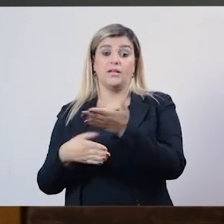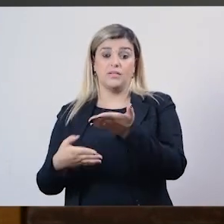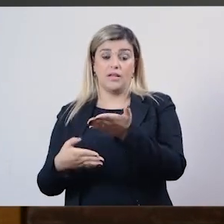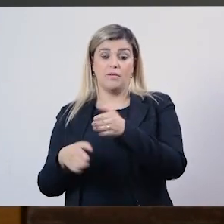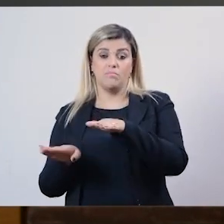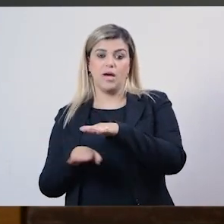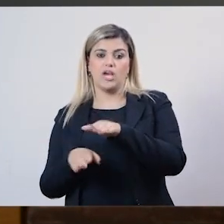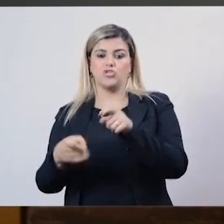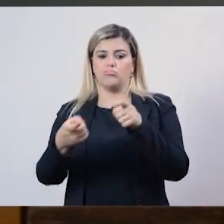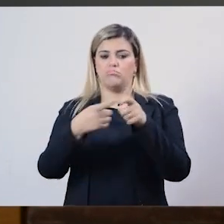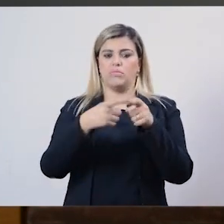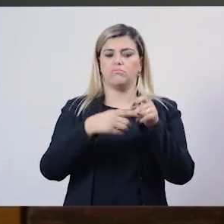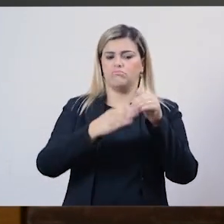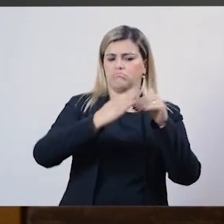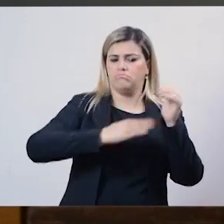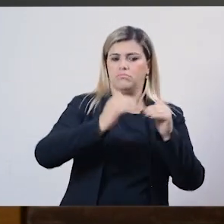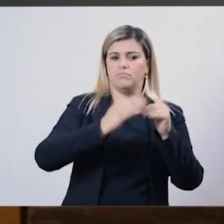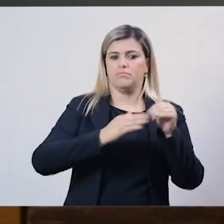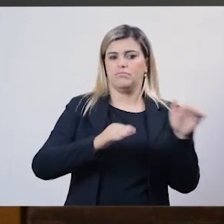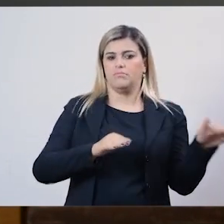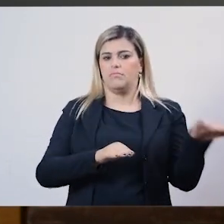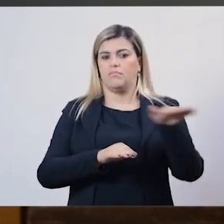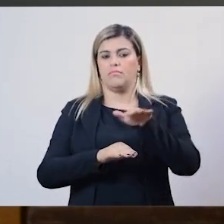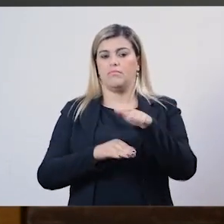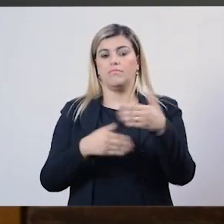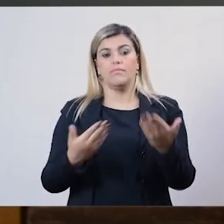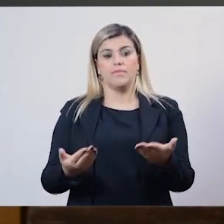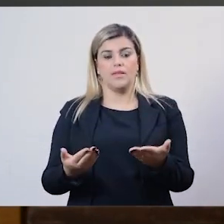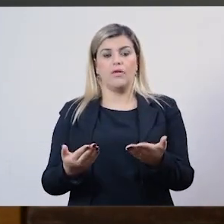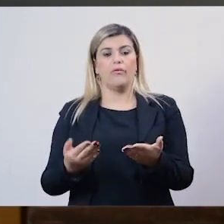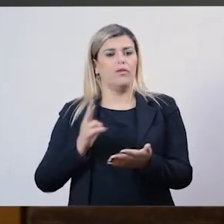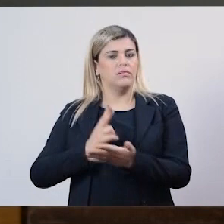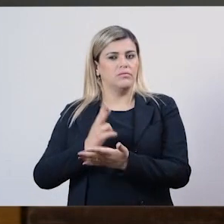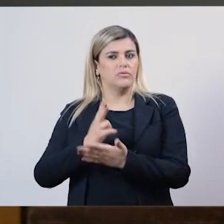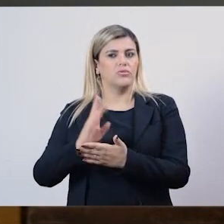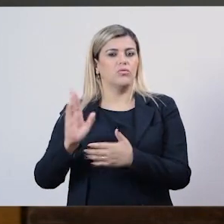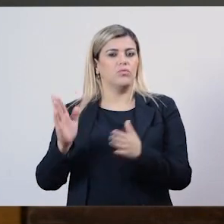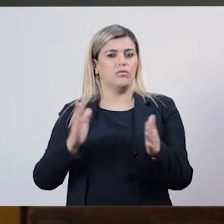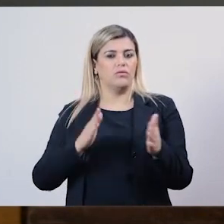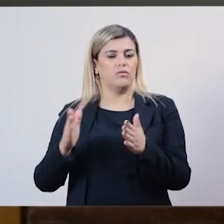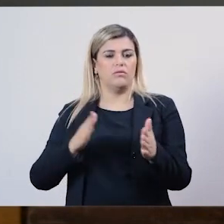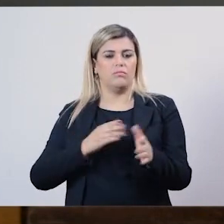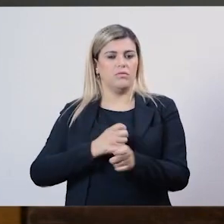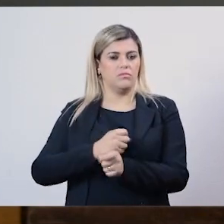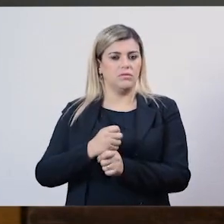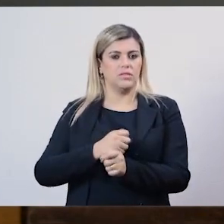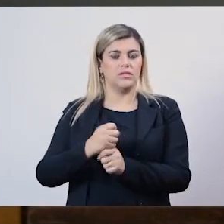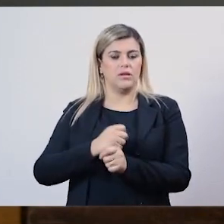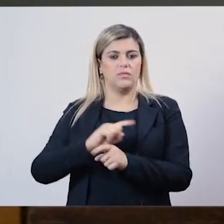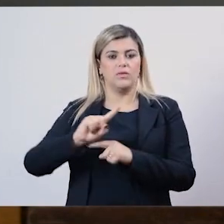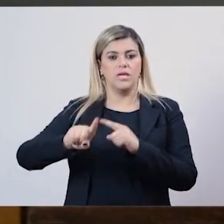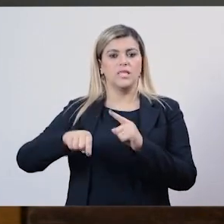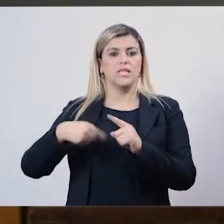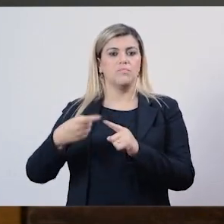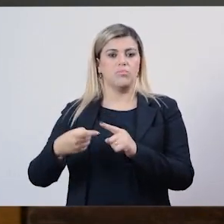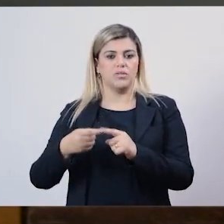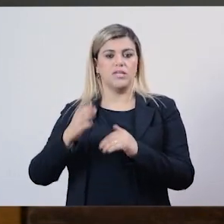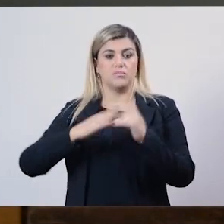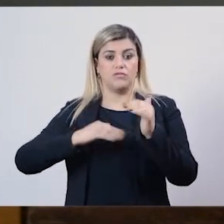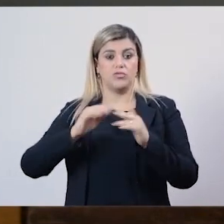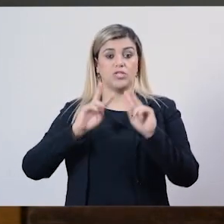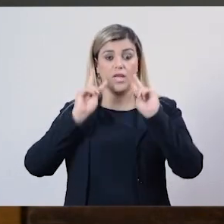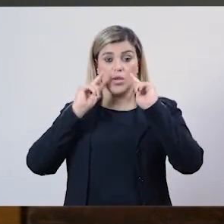neurologista, pelo ortopedista. Isso permaneceu assim durante um bom tempo, mesmo depois das profissões serem